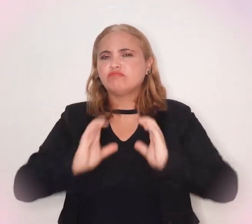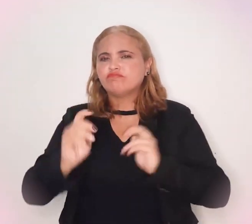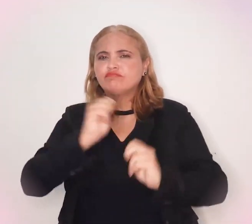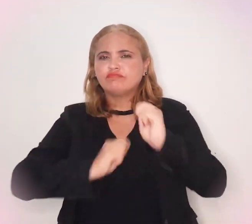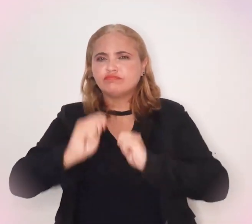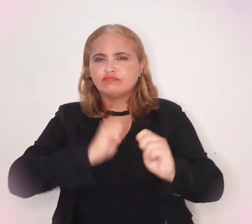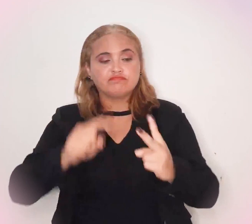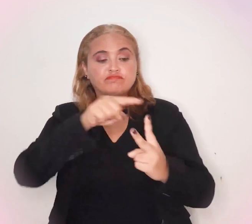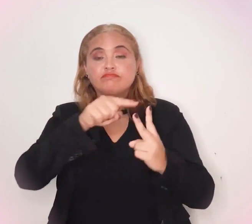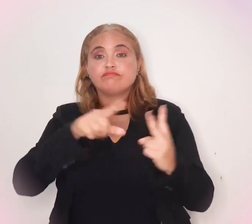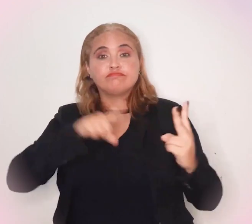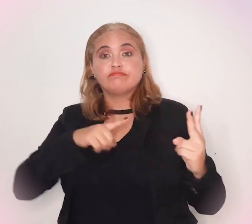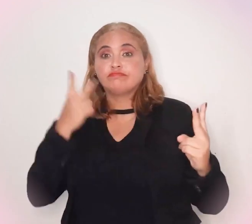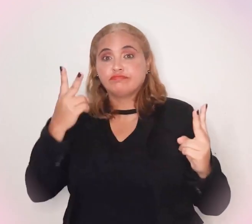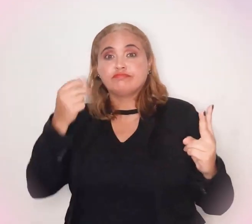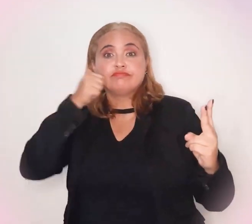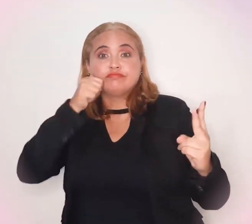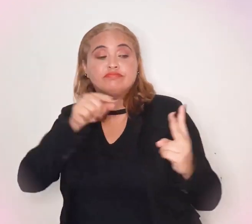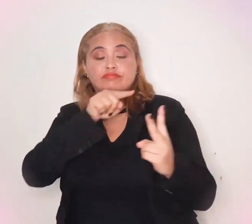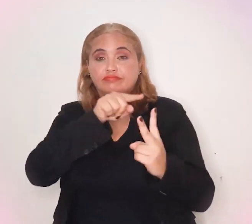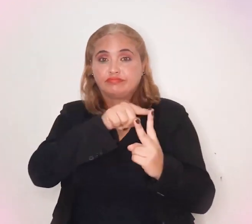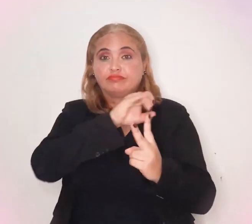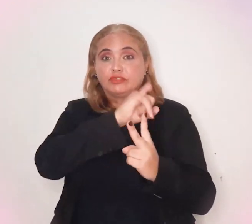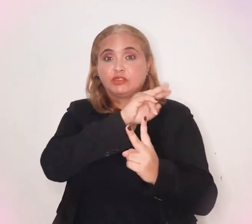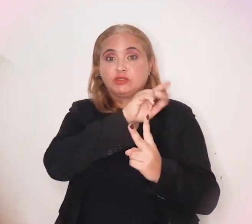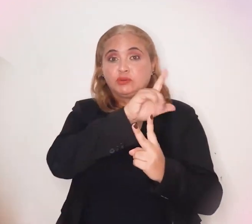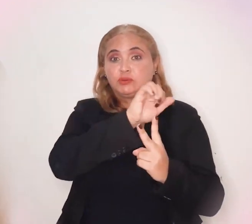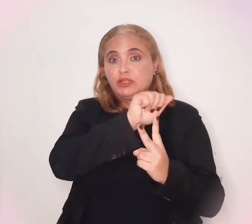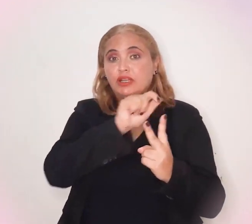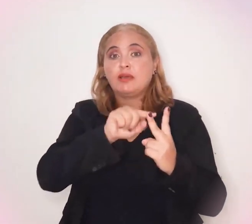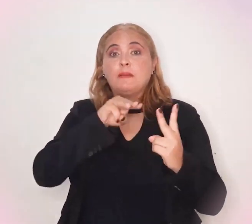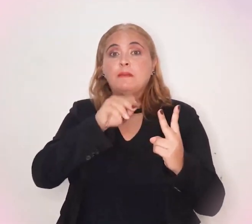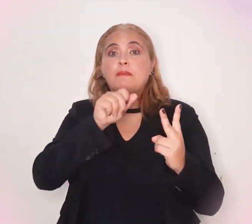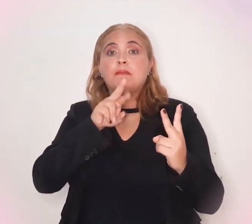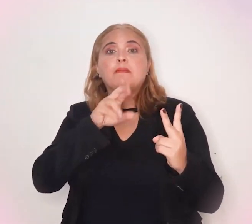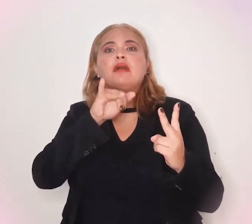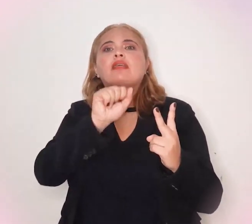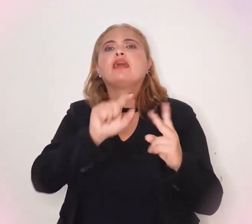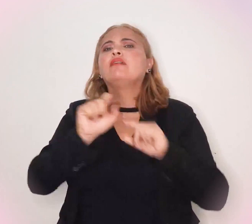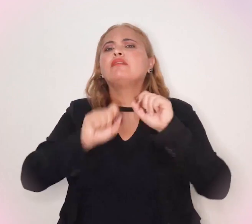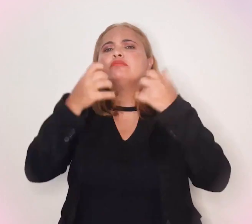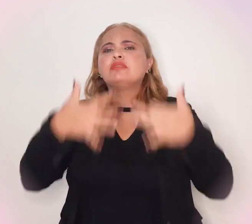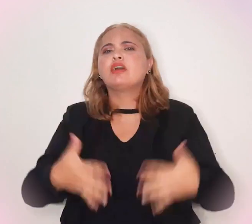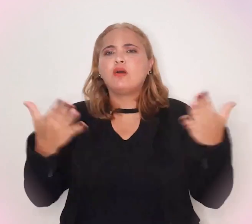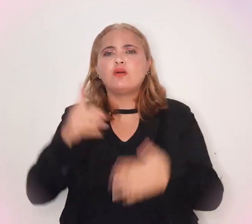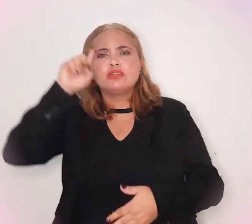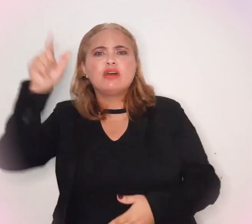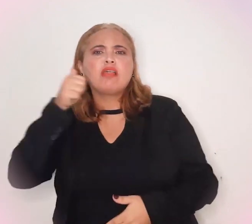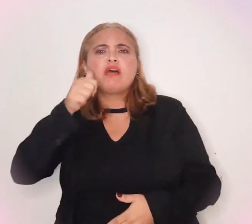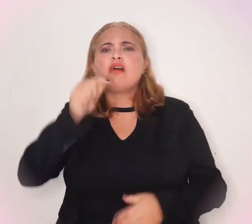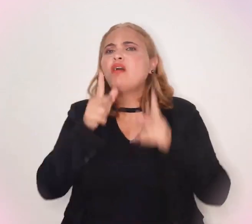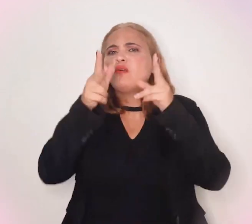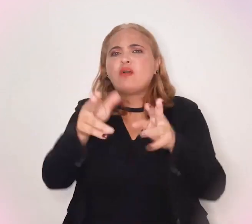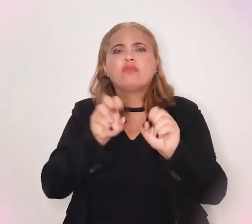Leana, mãe de duas filhas, Júlia e Mariana. O eu tenho para falar a vocês hoje, no Dia das Mulheres, é o